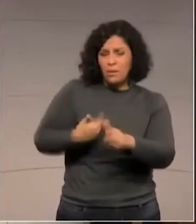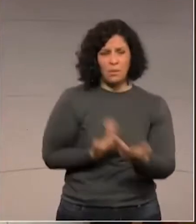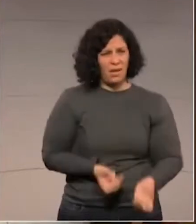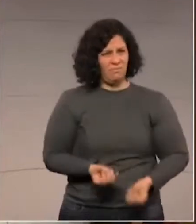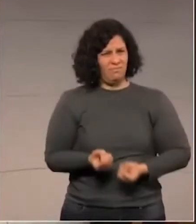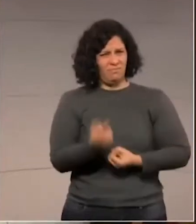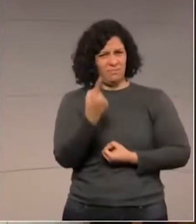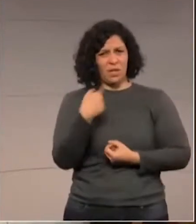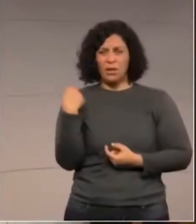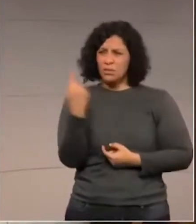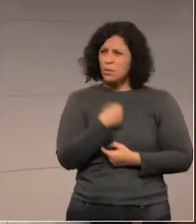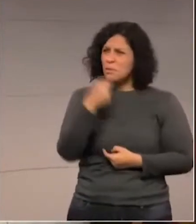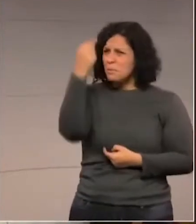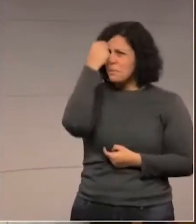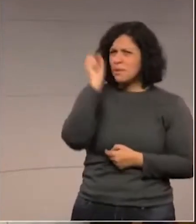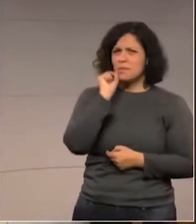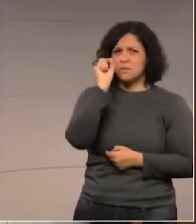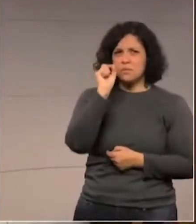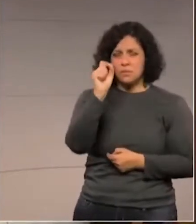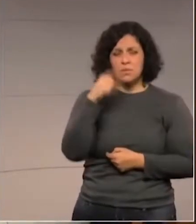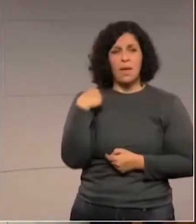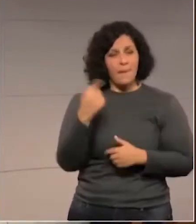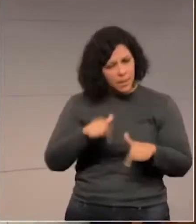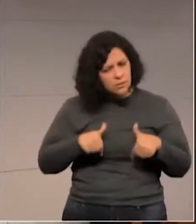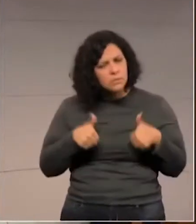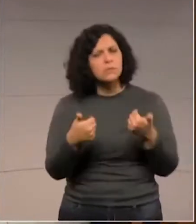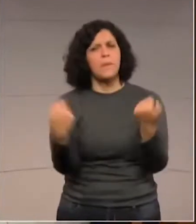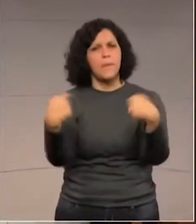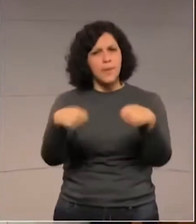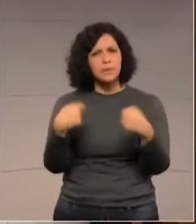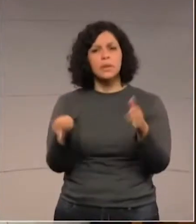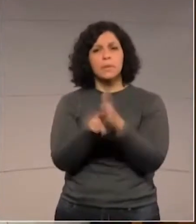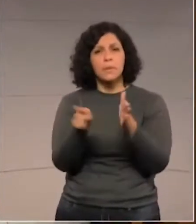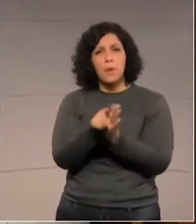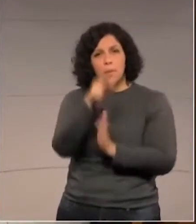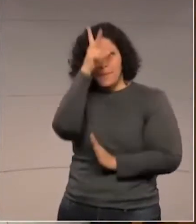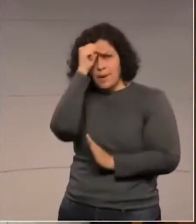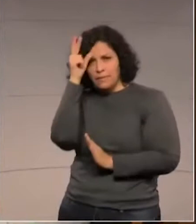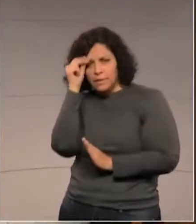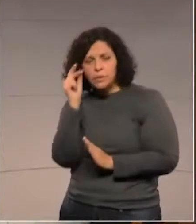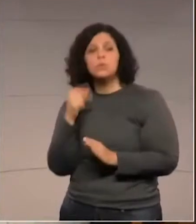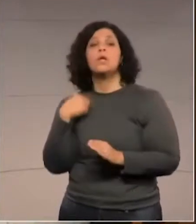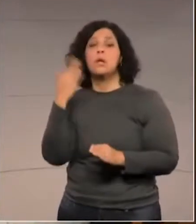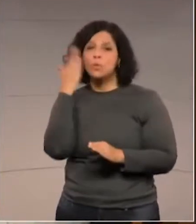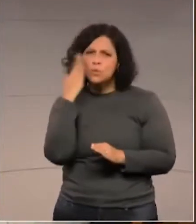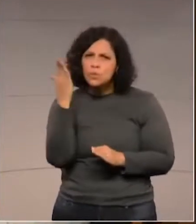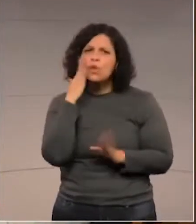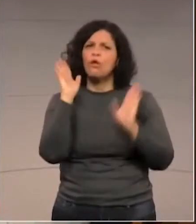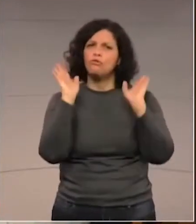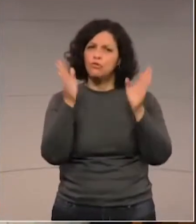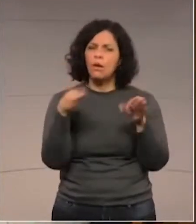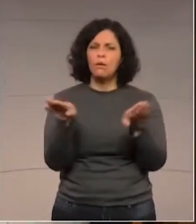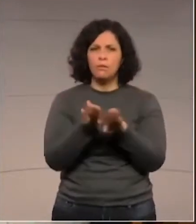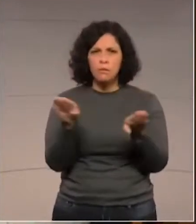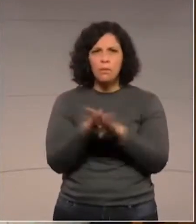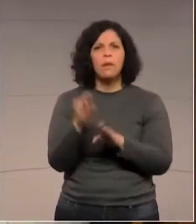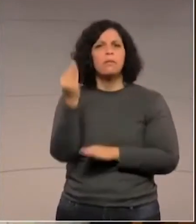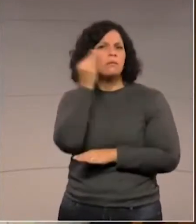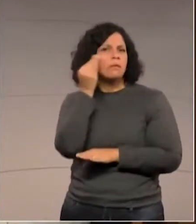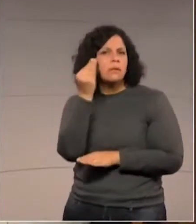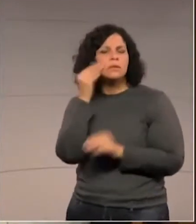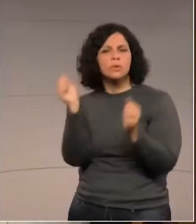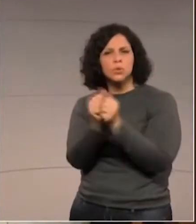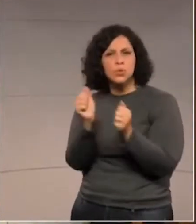situação que exige, como eu disse, ações da Prefeitura, que, pelo que soube, já está em tratativas com o TCP,